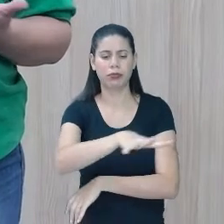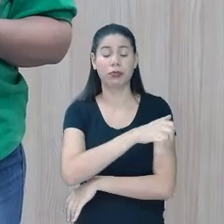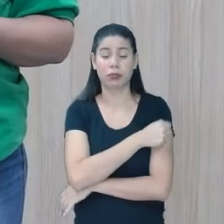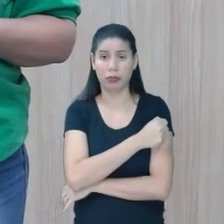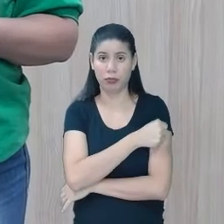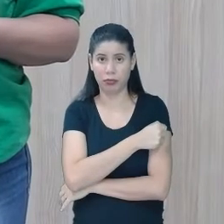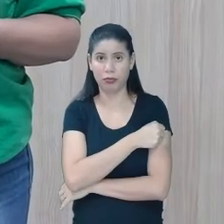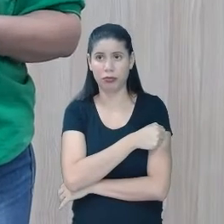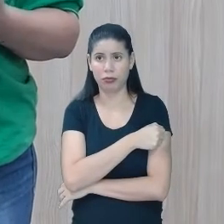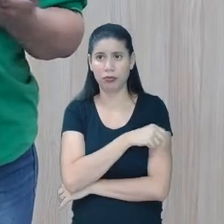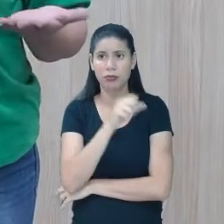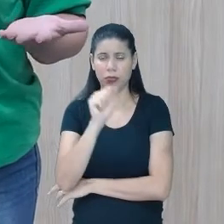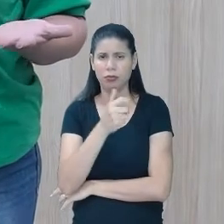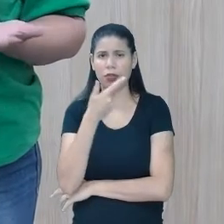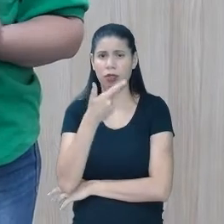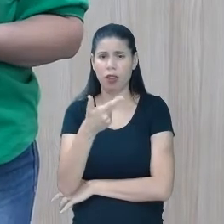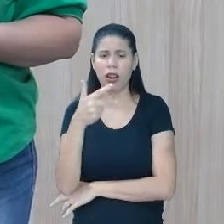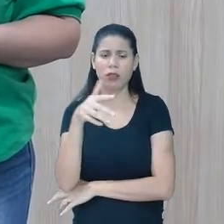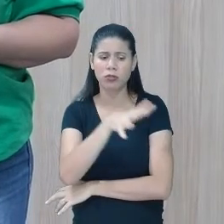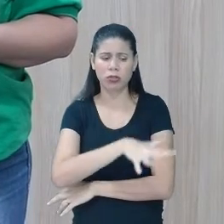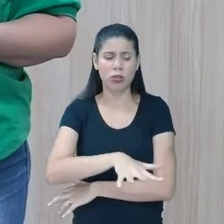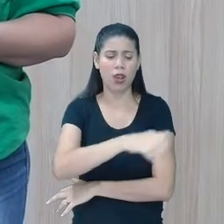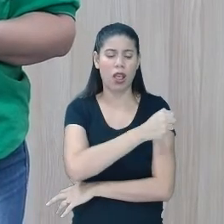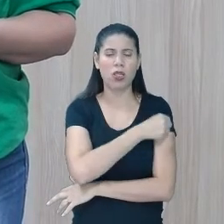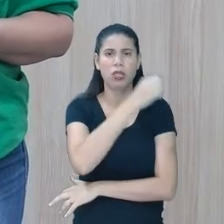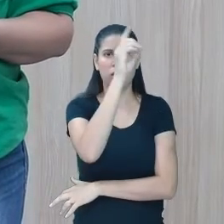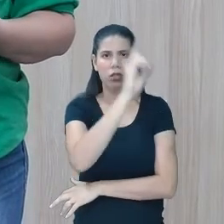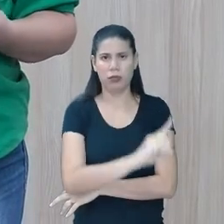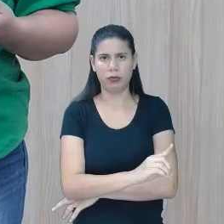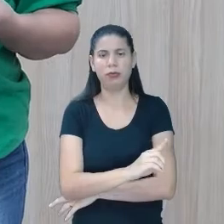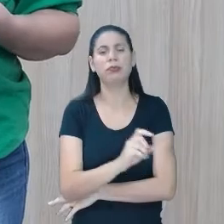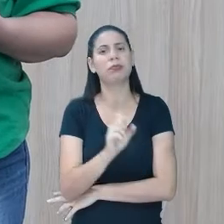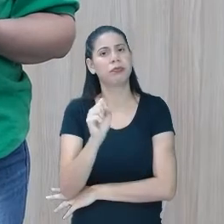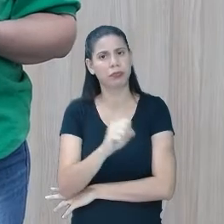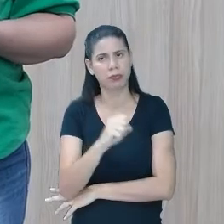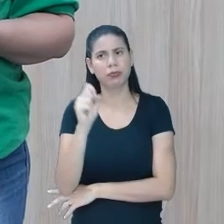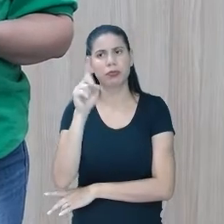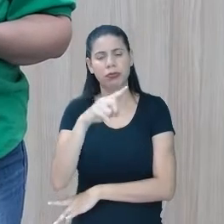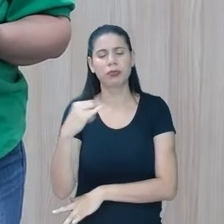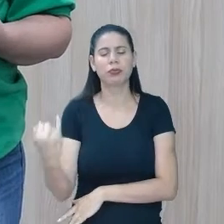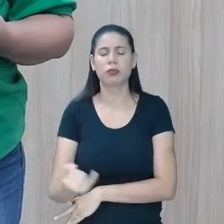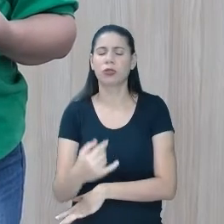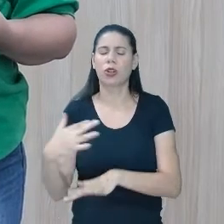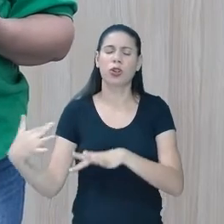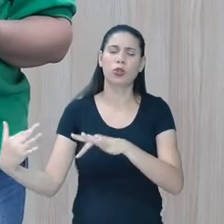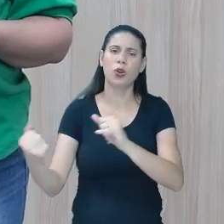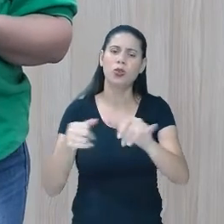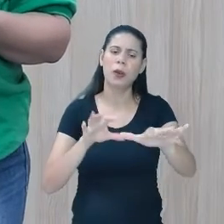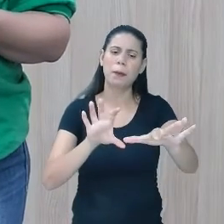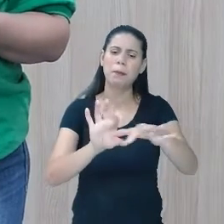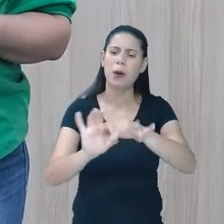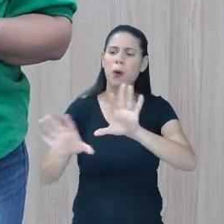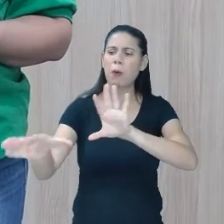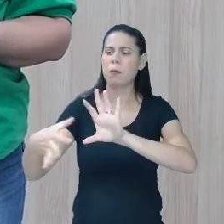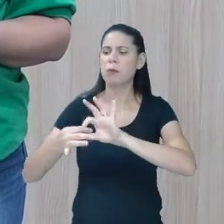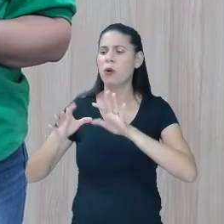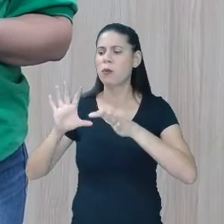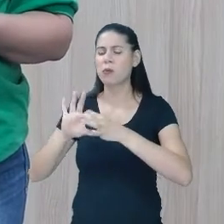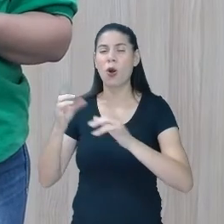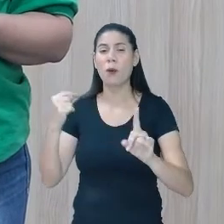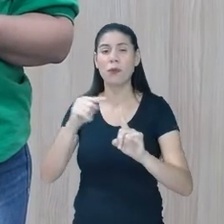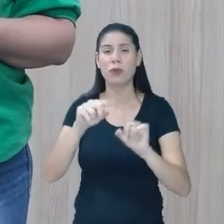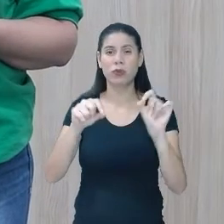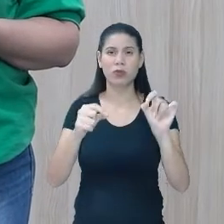está falando dos estudantes em si com deficiência. É importante todos estarem interligados juntos.